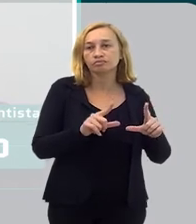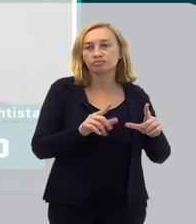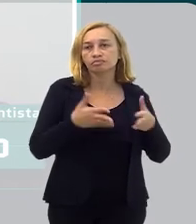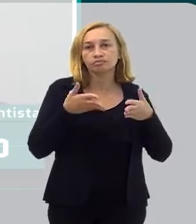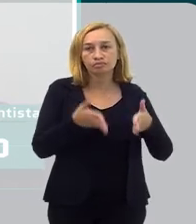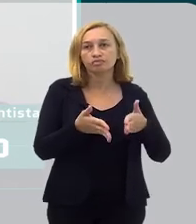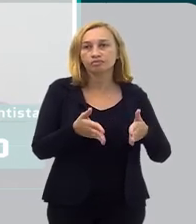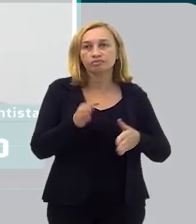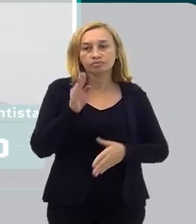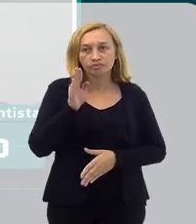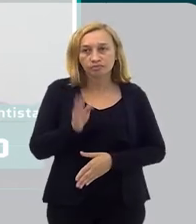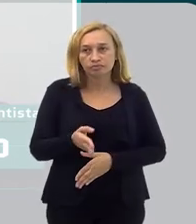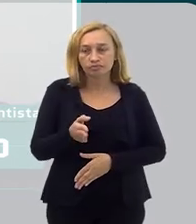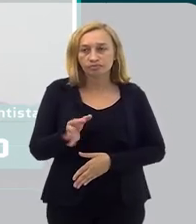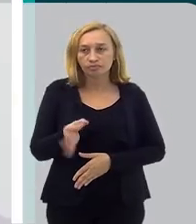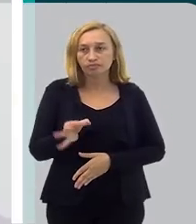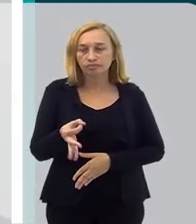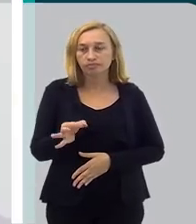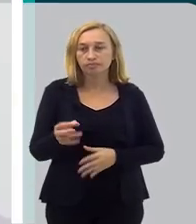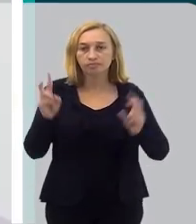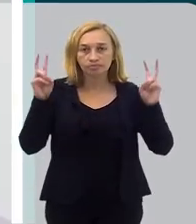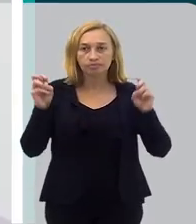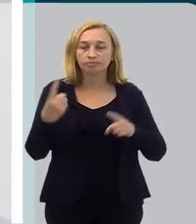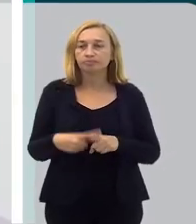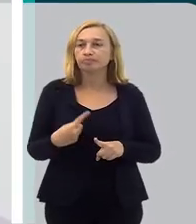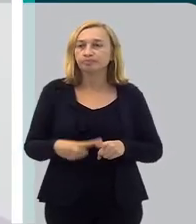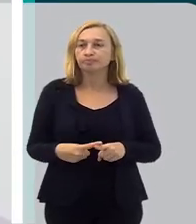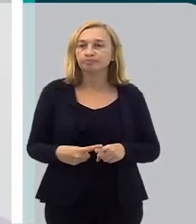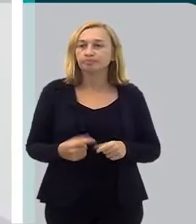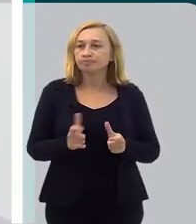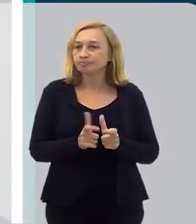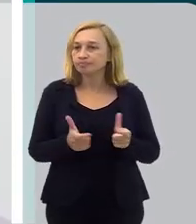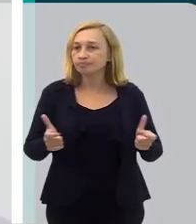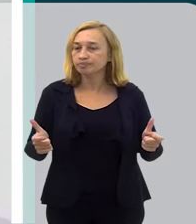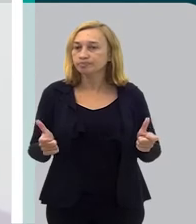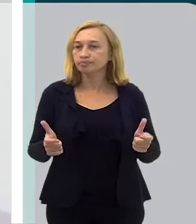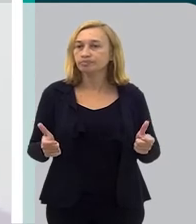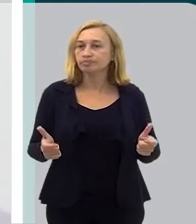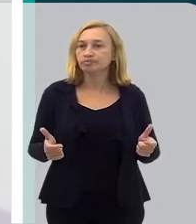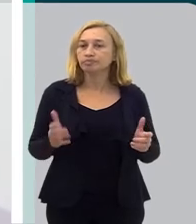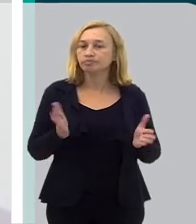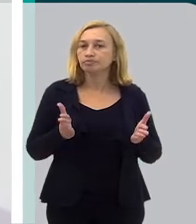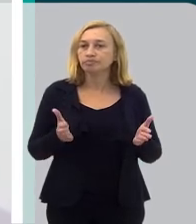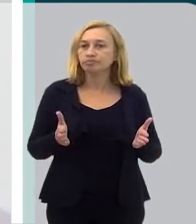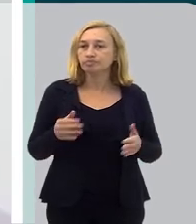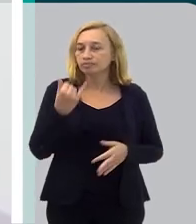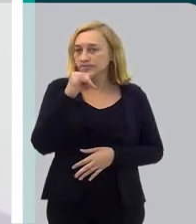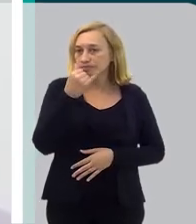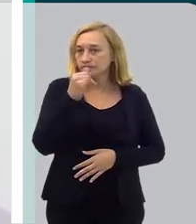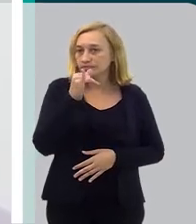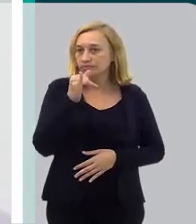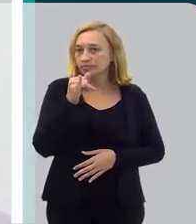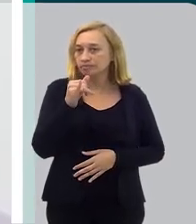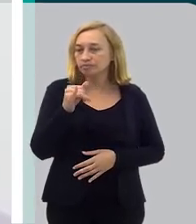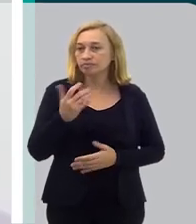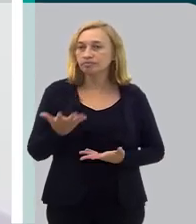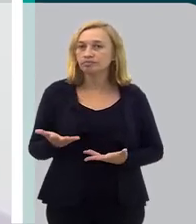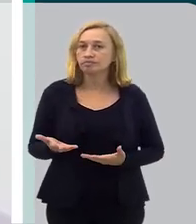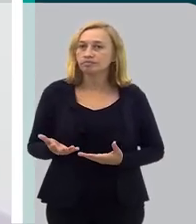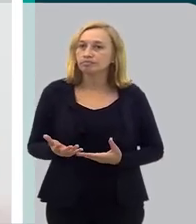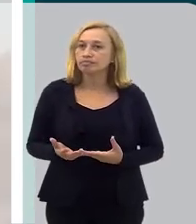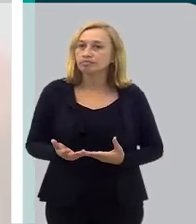especificamente esse tema. Porque é muita coisa. Hoje em dia, odontologia está